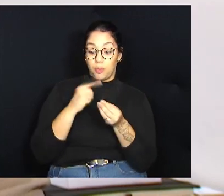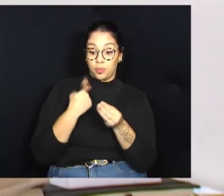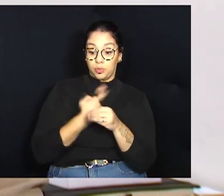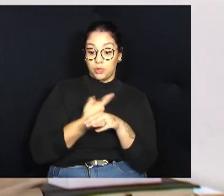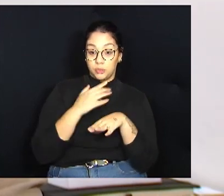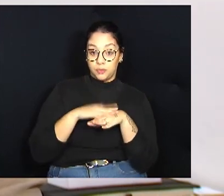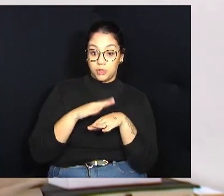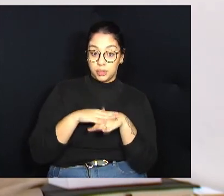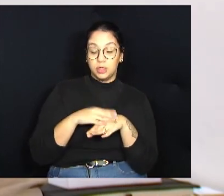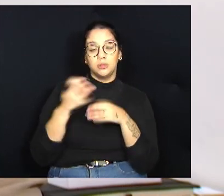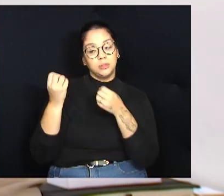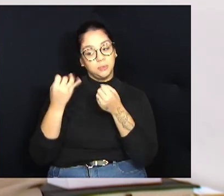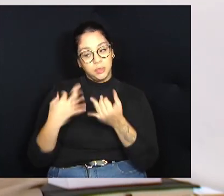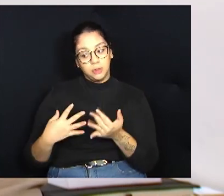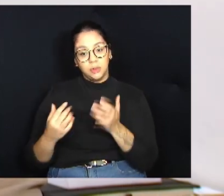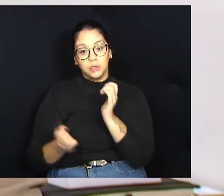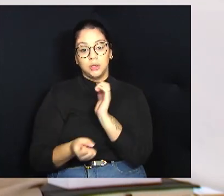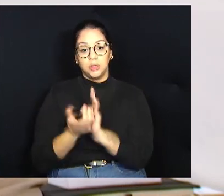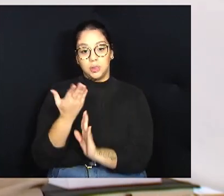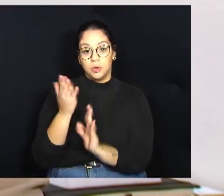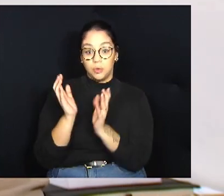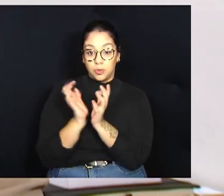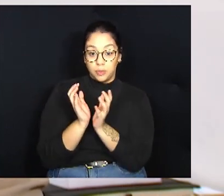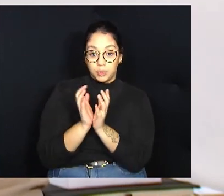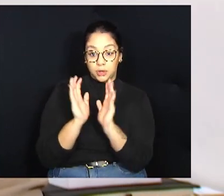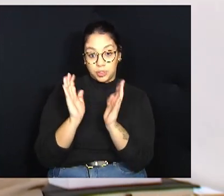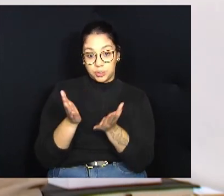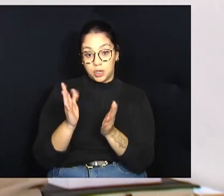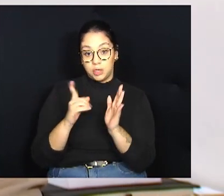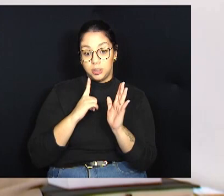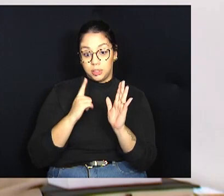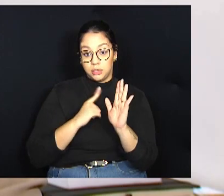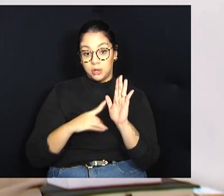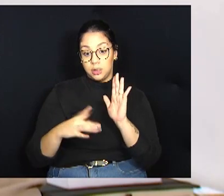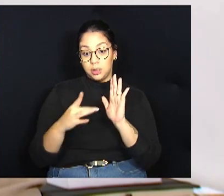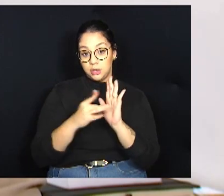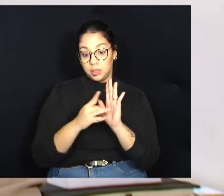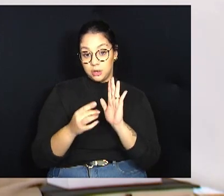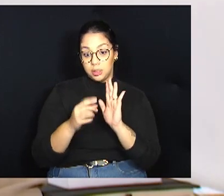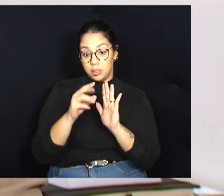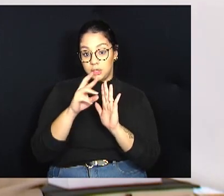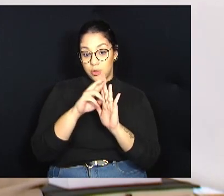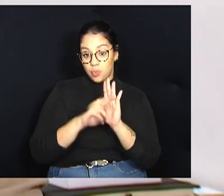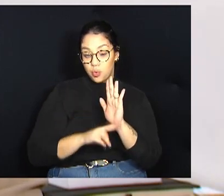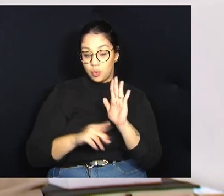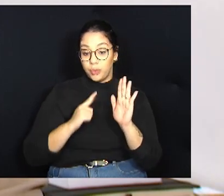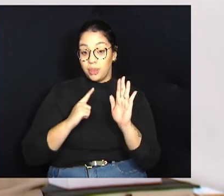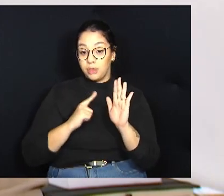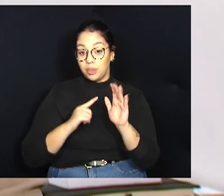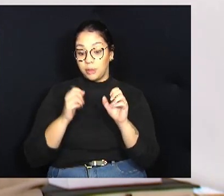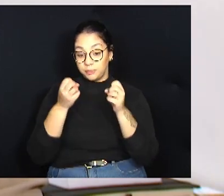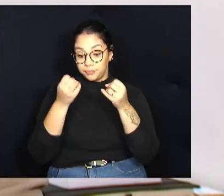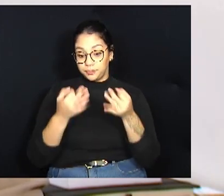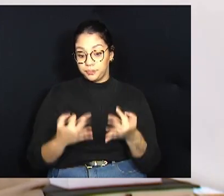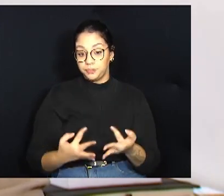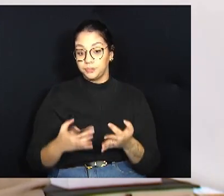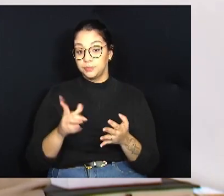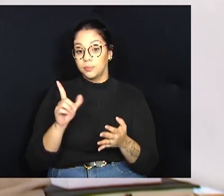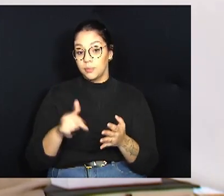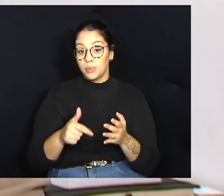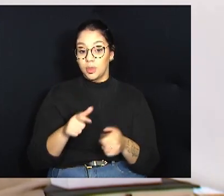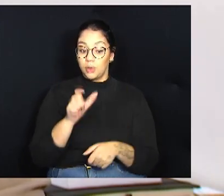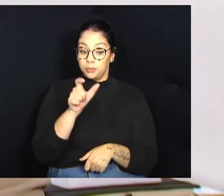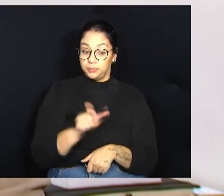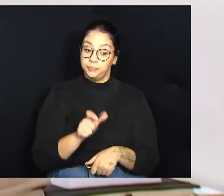A gente explica que foi criado um comitê, que já tem uma resolução, que instituiu esse comitê, que designou um encarregado.